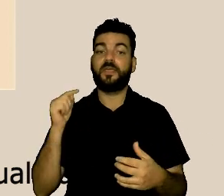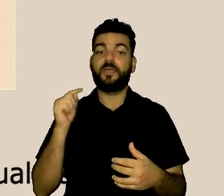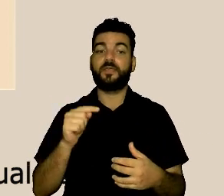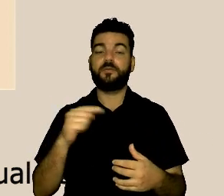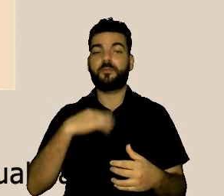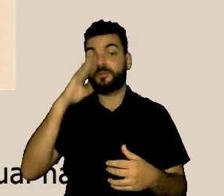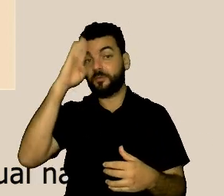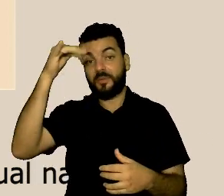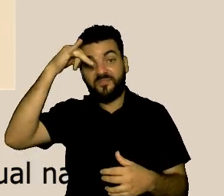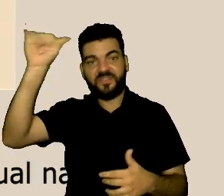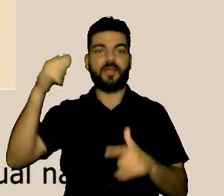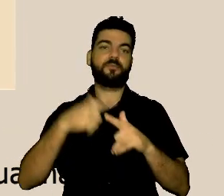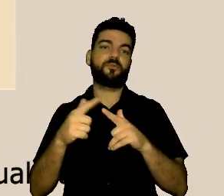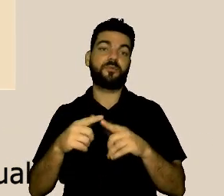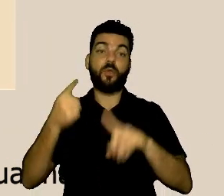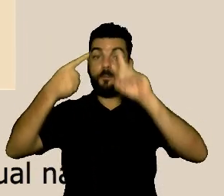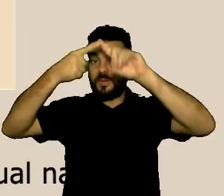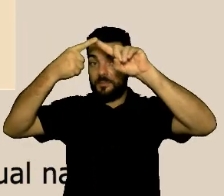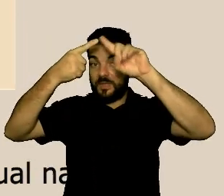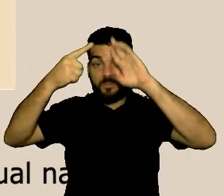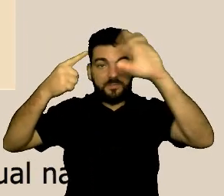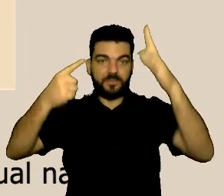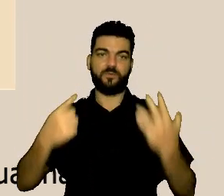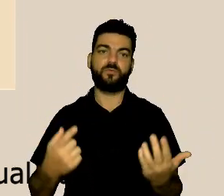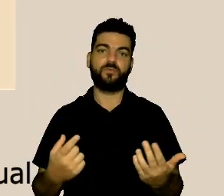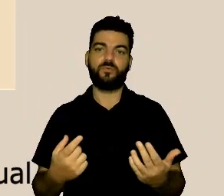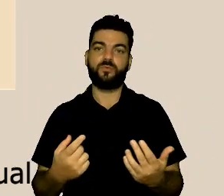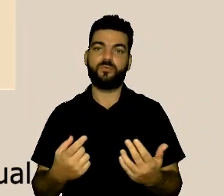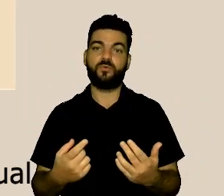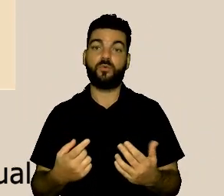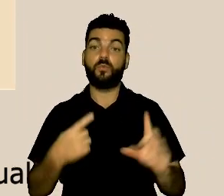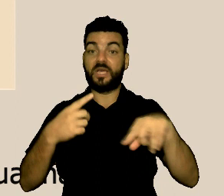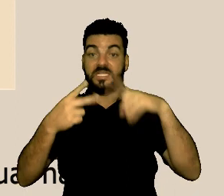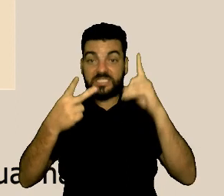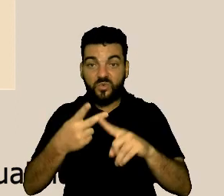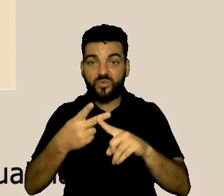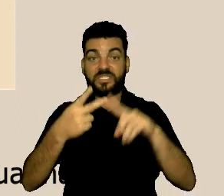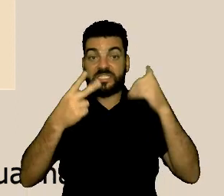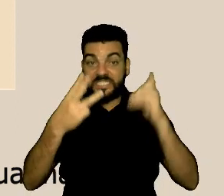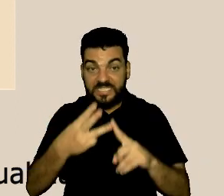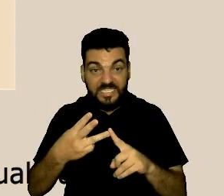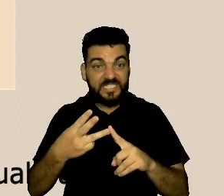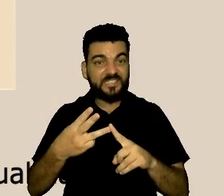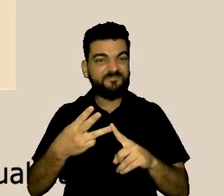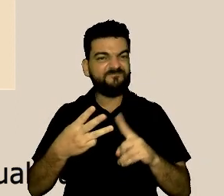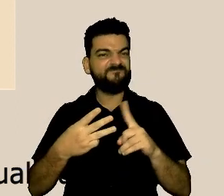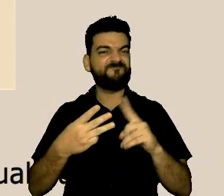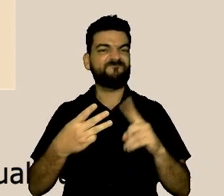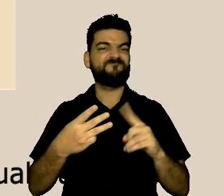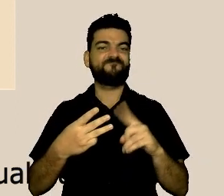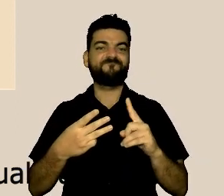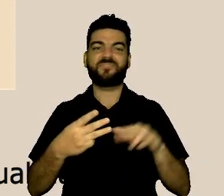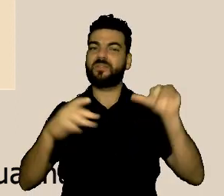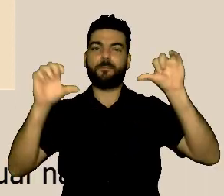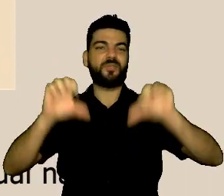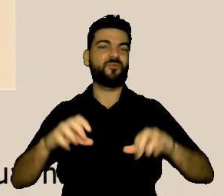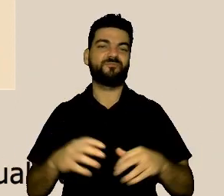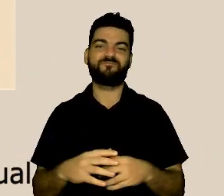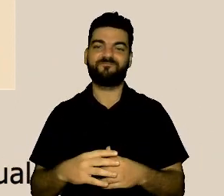prevenção primária porque quando a gente chega na secundária e na terciária já se instalou